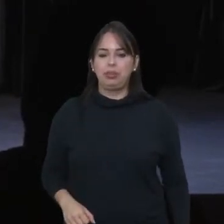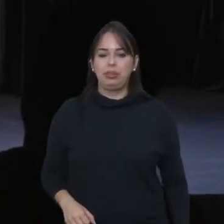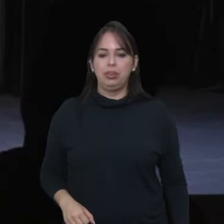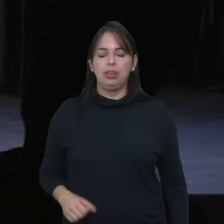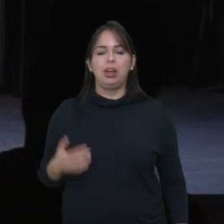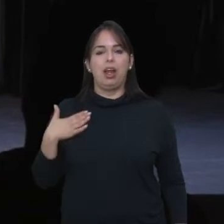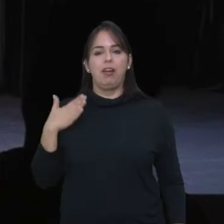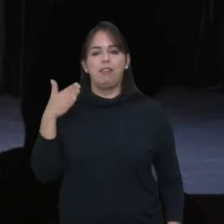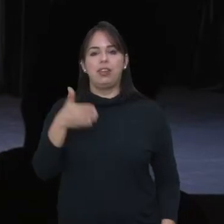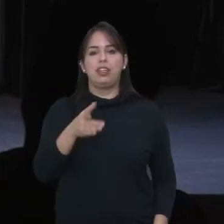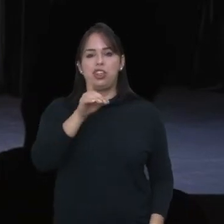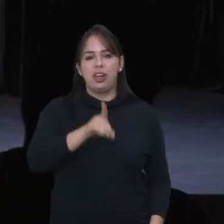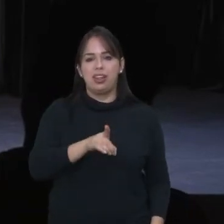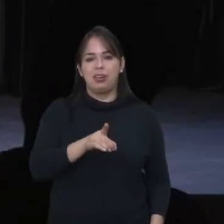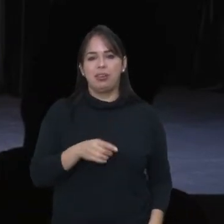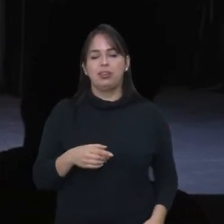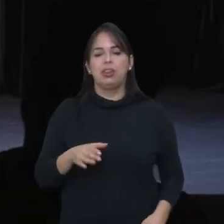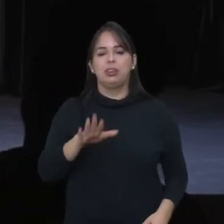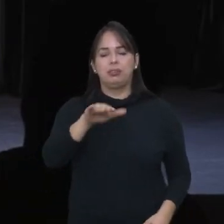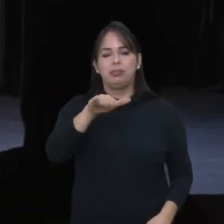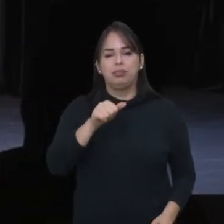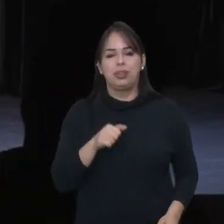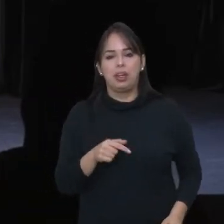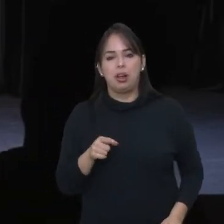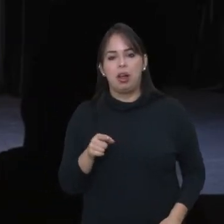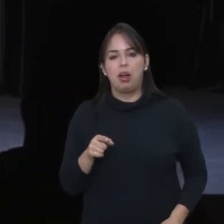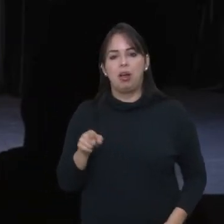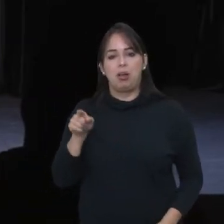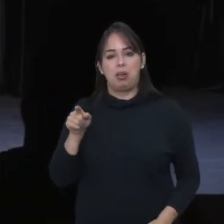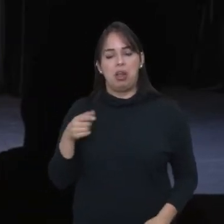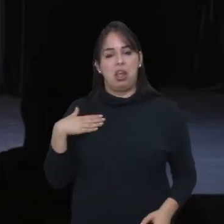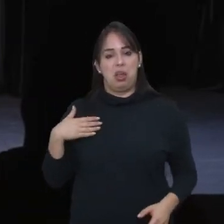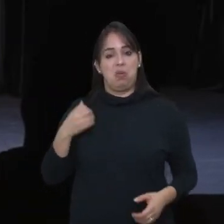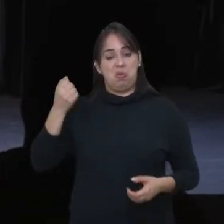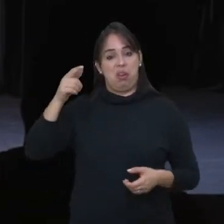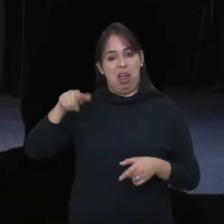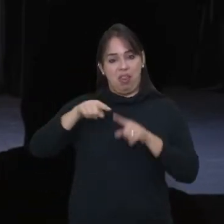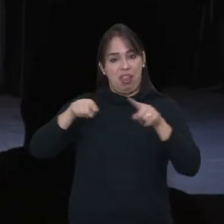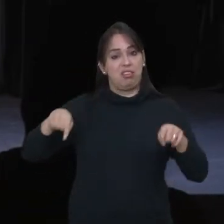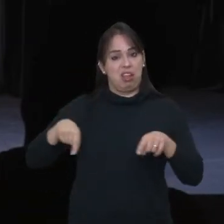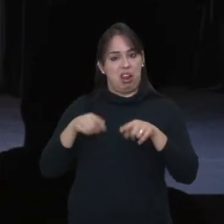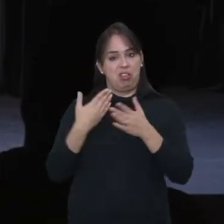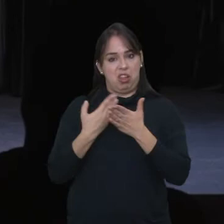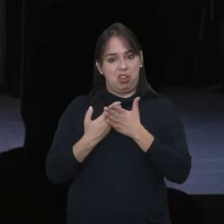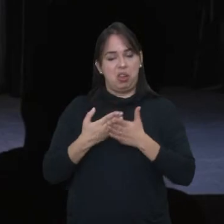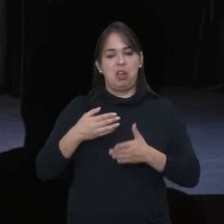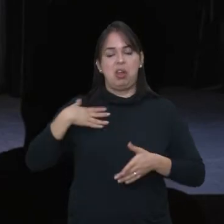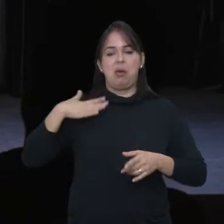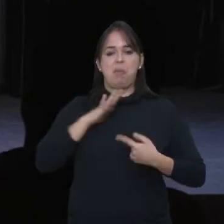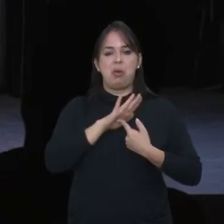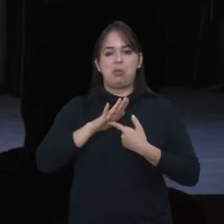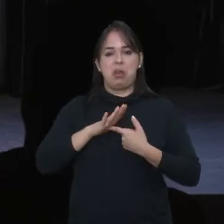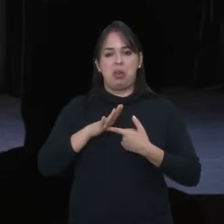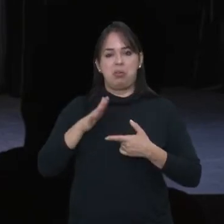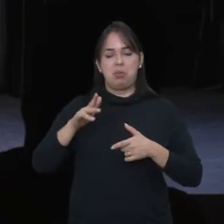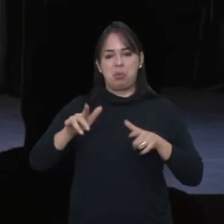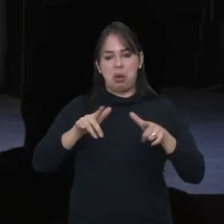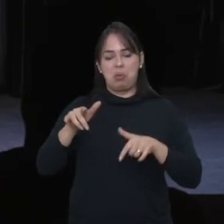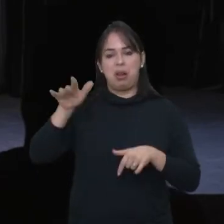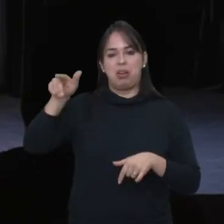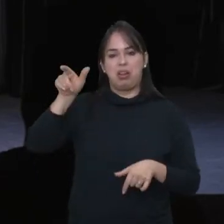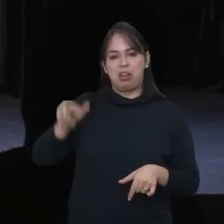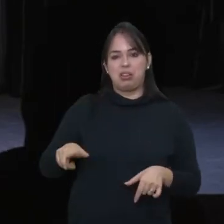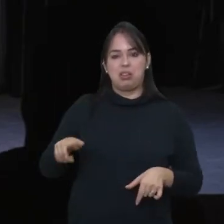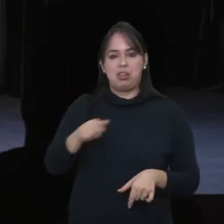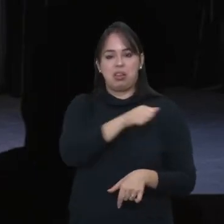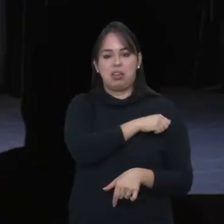Cheguei Fui na direção Eu falei Diretora Ó Estava lá na sala agora Estou apresentando o trabalho Você não sabe o que o